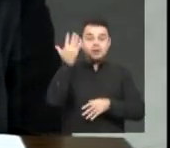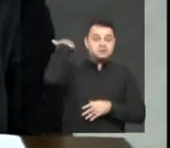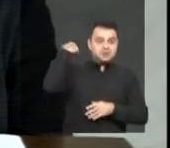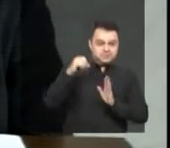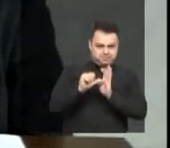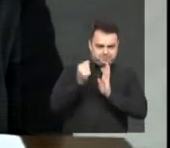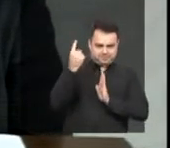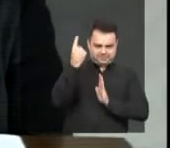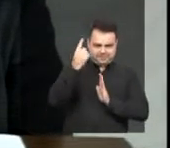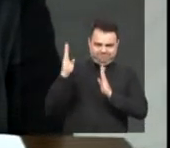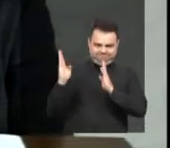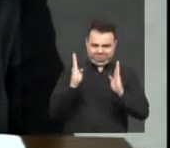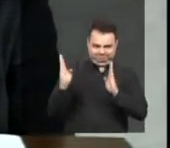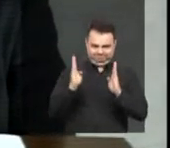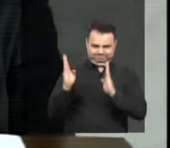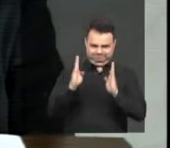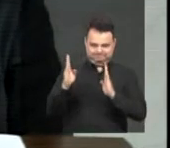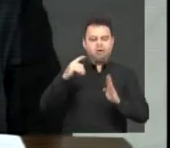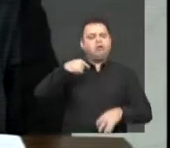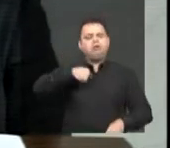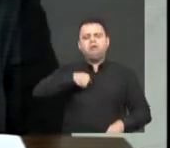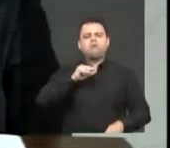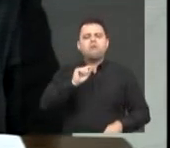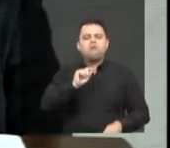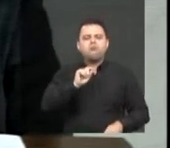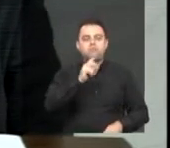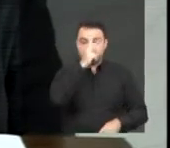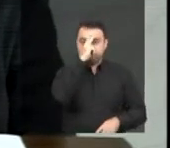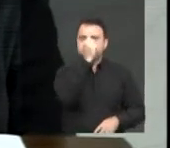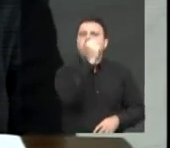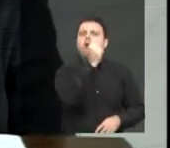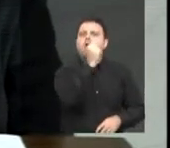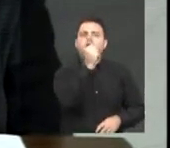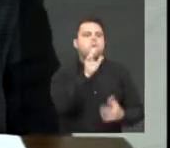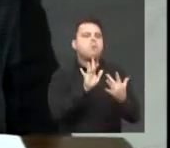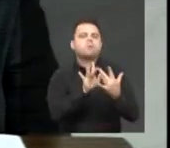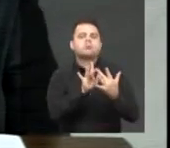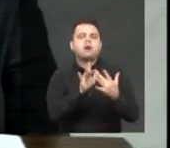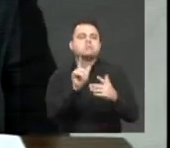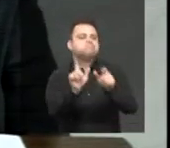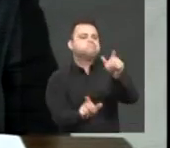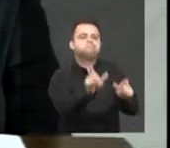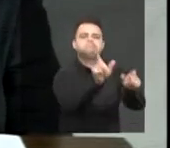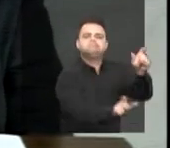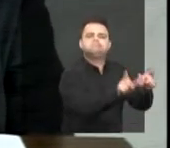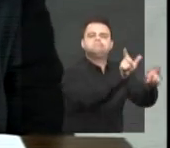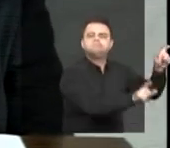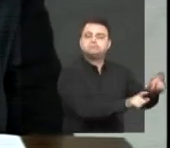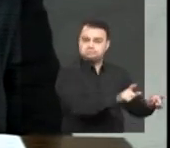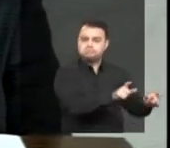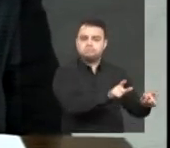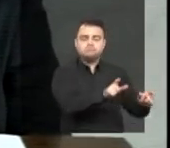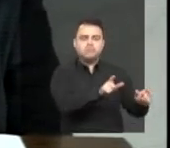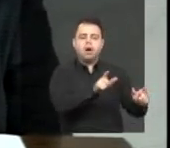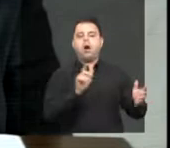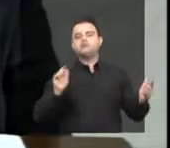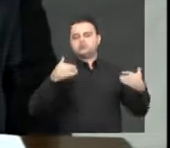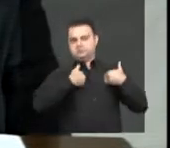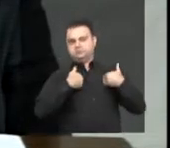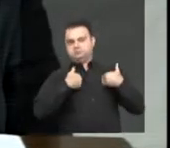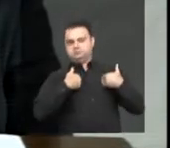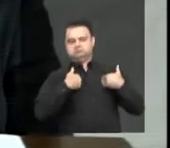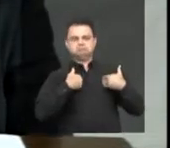mandato eu firmei uma parceria muito forte com as pessoas com